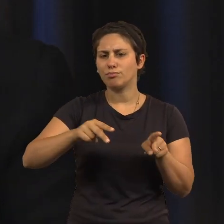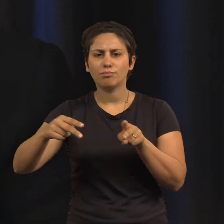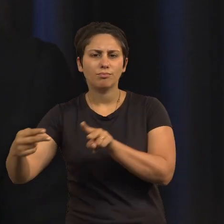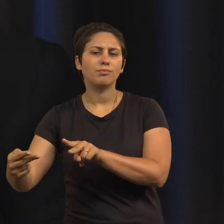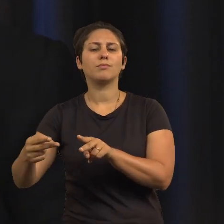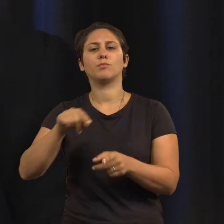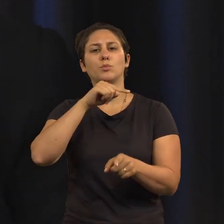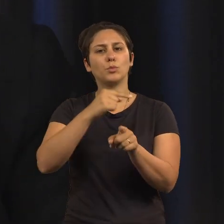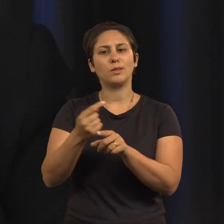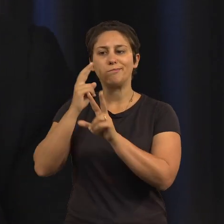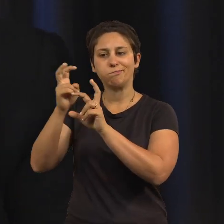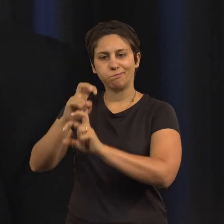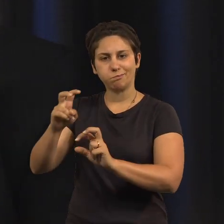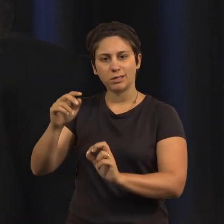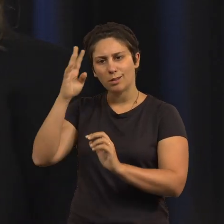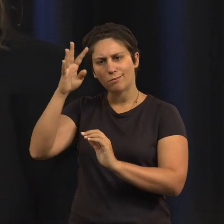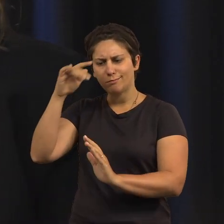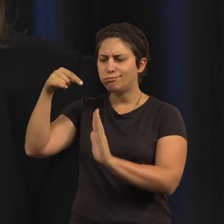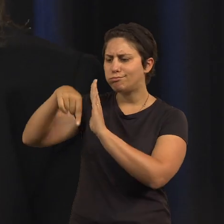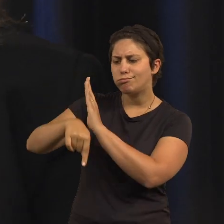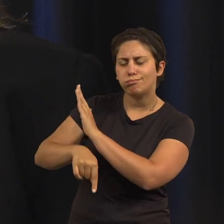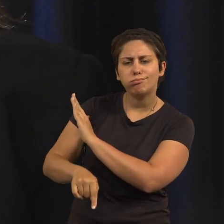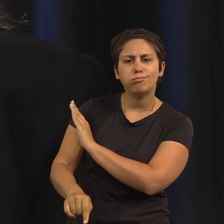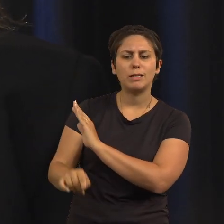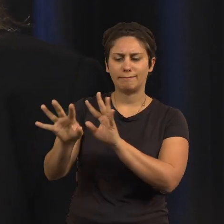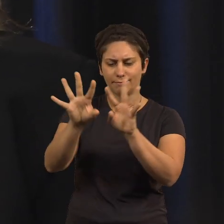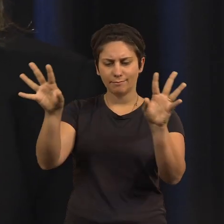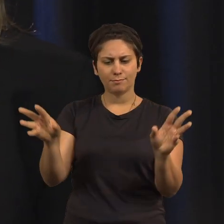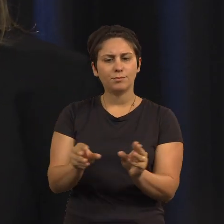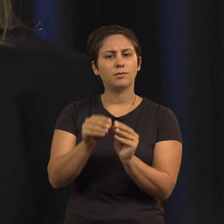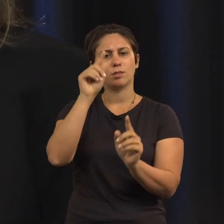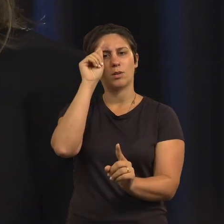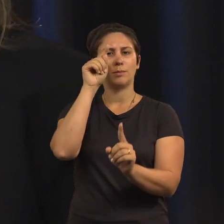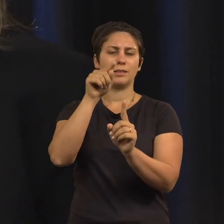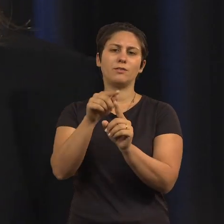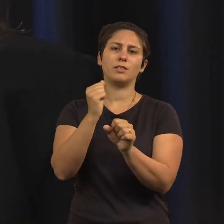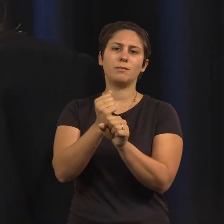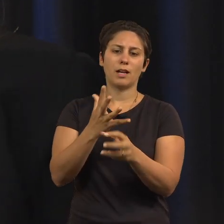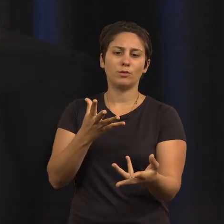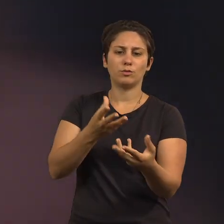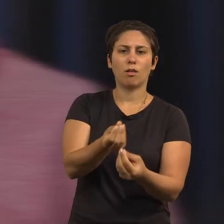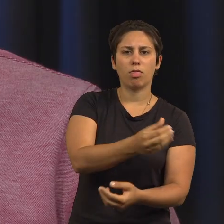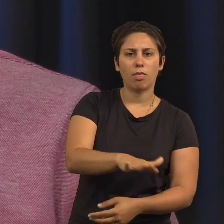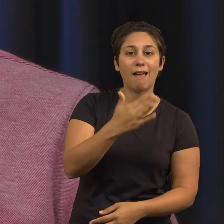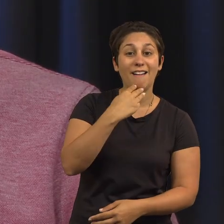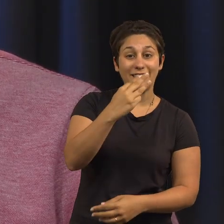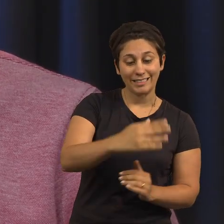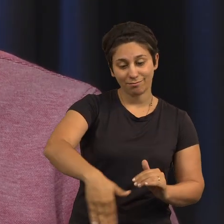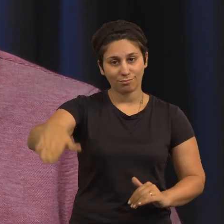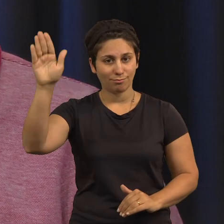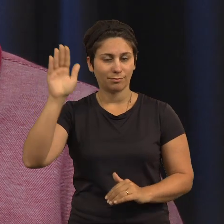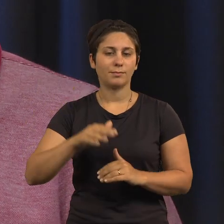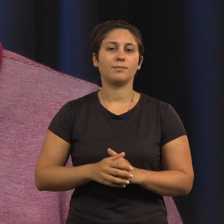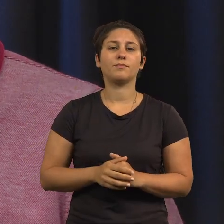cabo investigação, que seja útil para trabalhar com crianças a partir dos três anos. E é importante